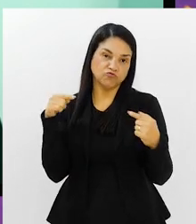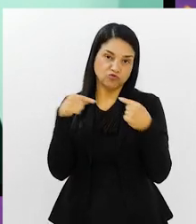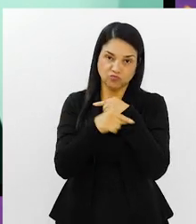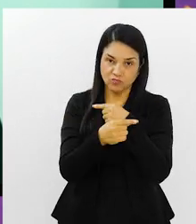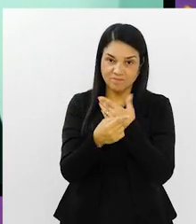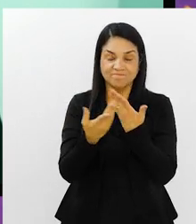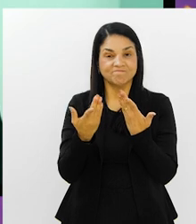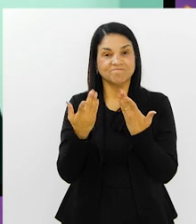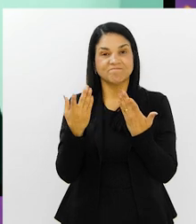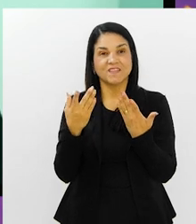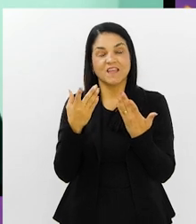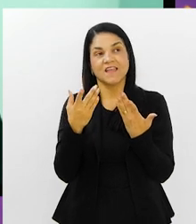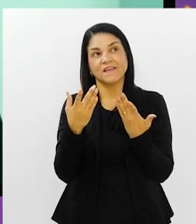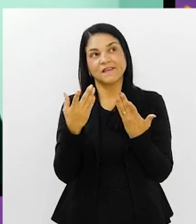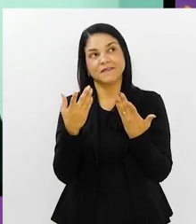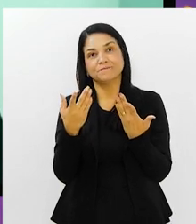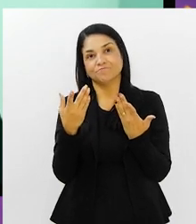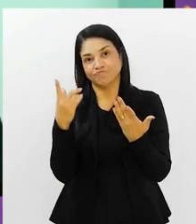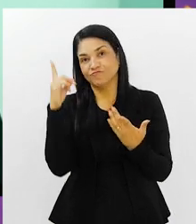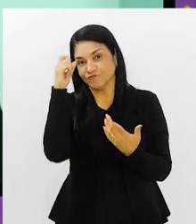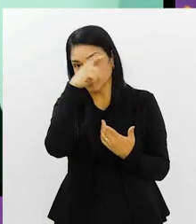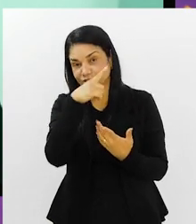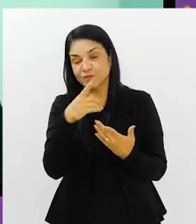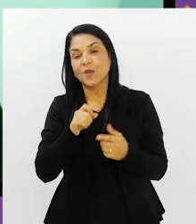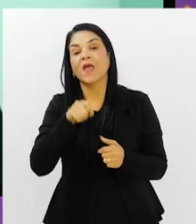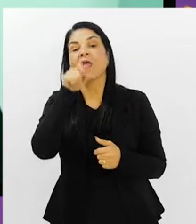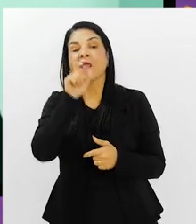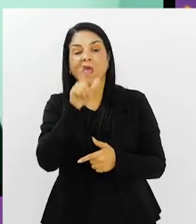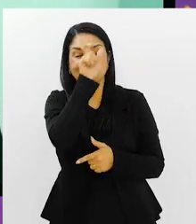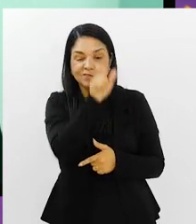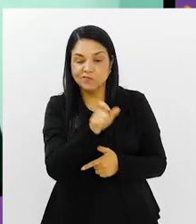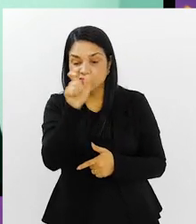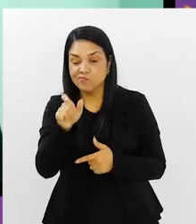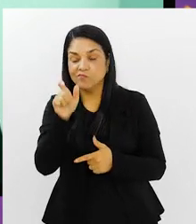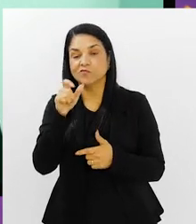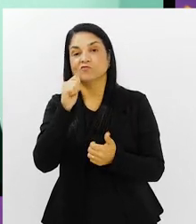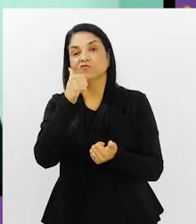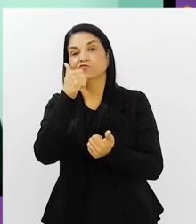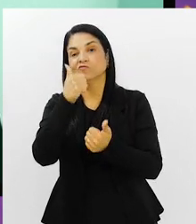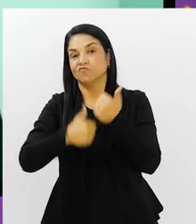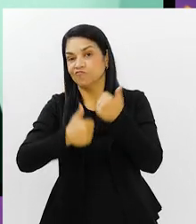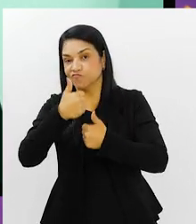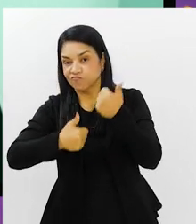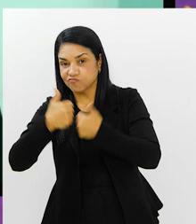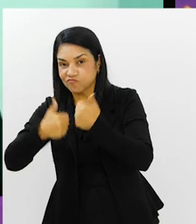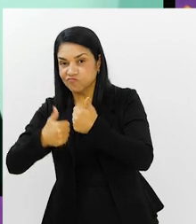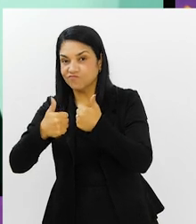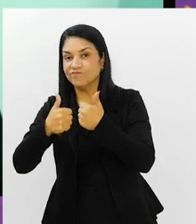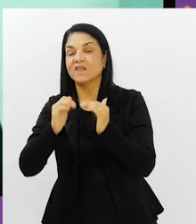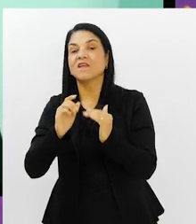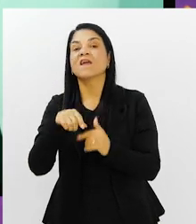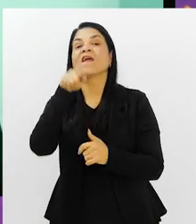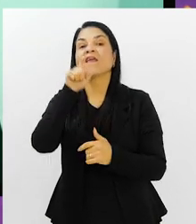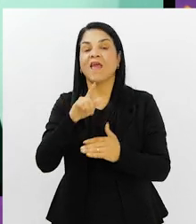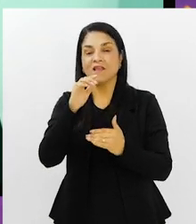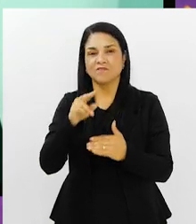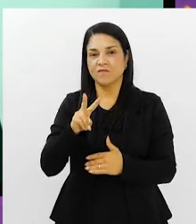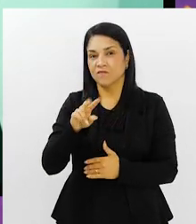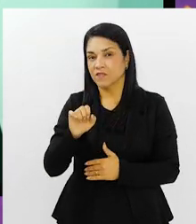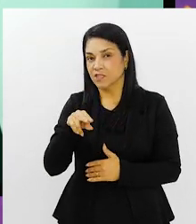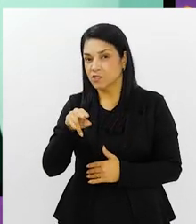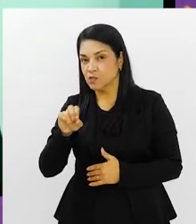muito abrangente. Quem é craque hoje no futebol brasileiro? Qual é grande craque do nosso futebol?